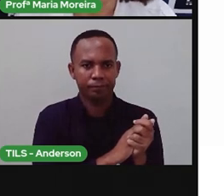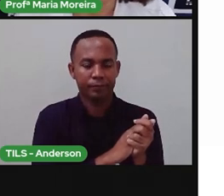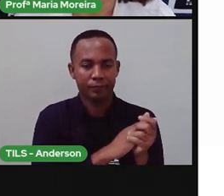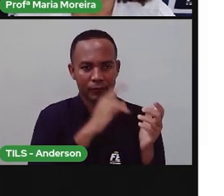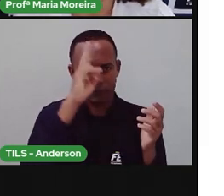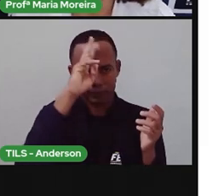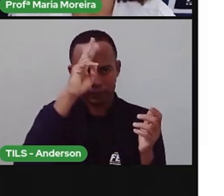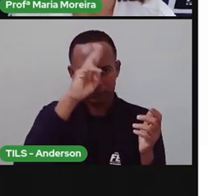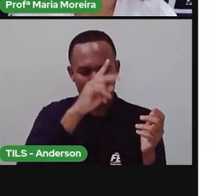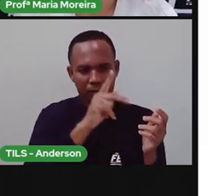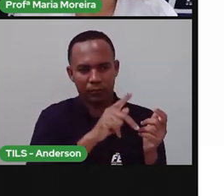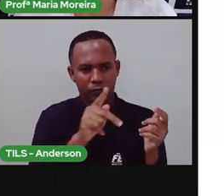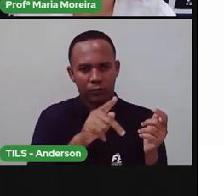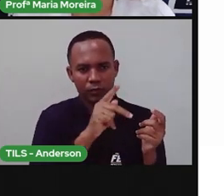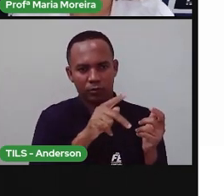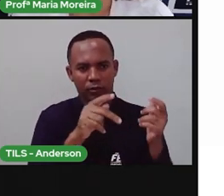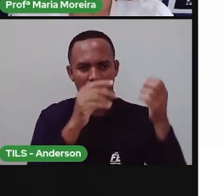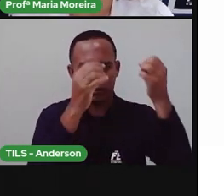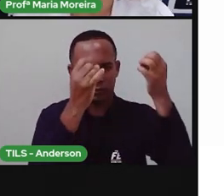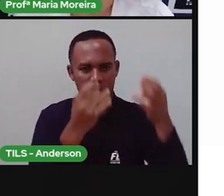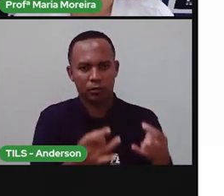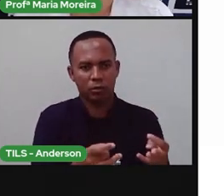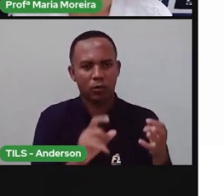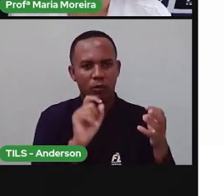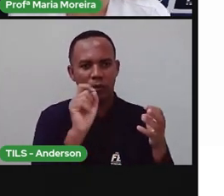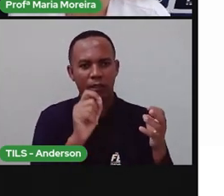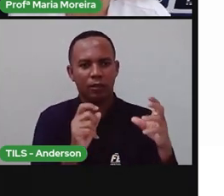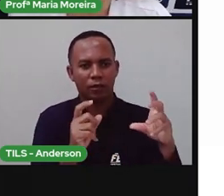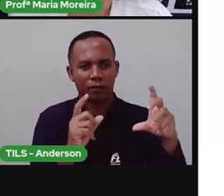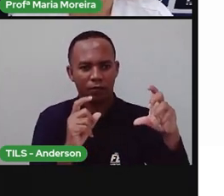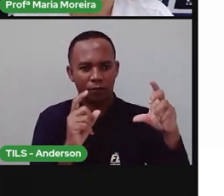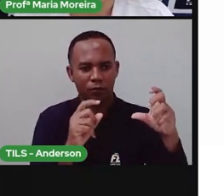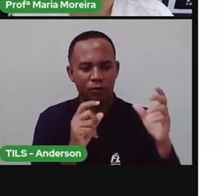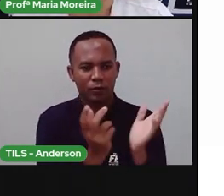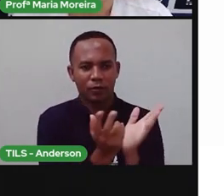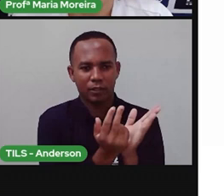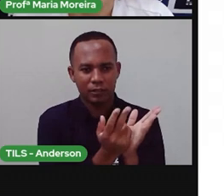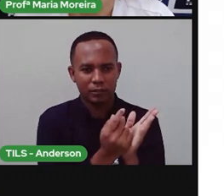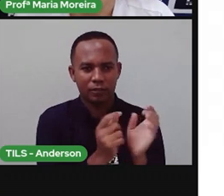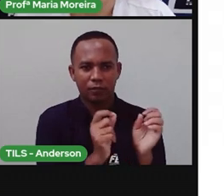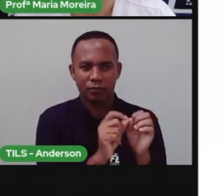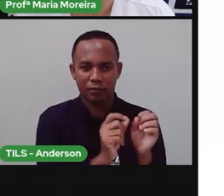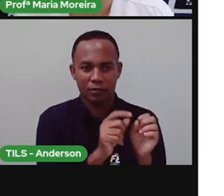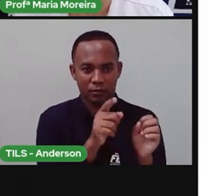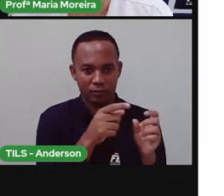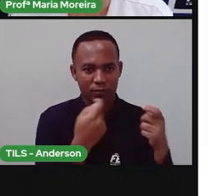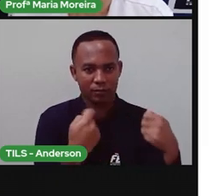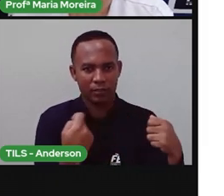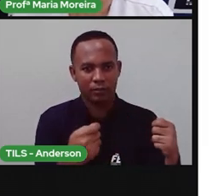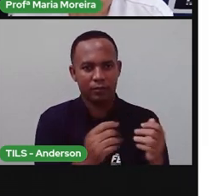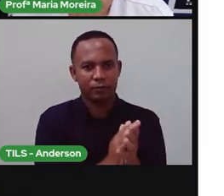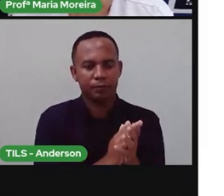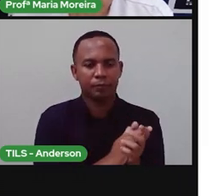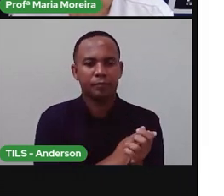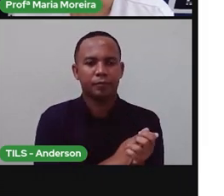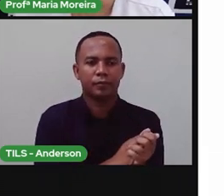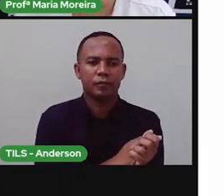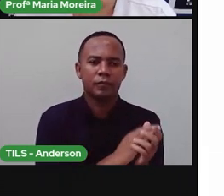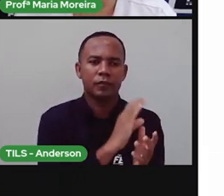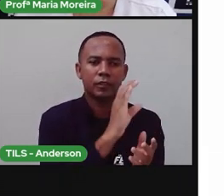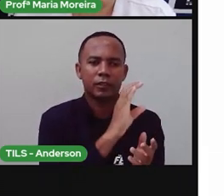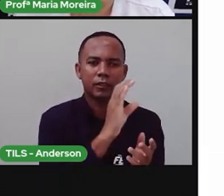Lembra que a PRO falou? Olha, faz esse desenhozinho aqui. Põe aí no caderno, você vai precisar. Letra C.